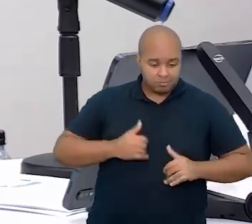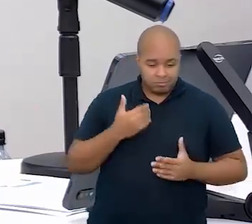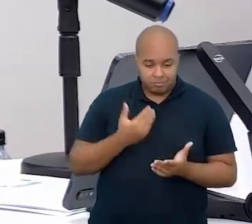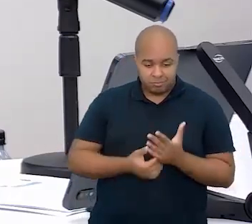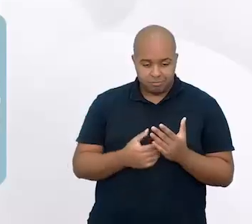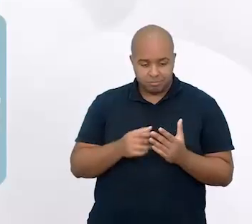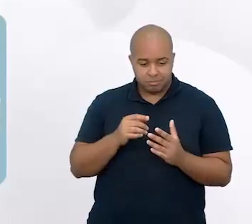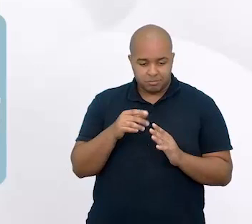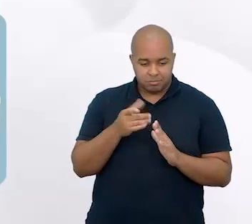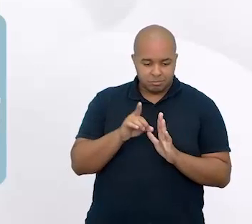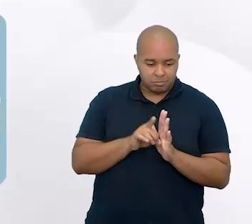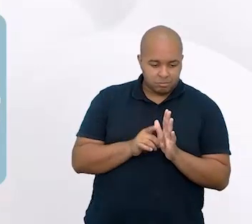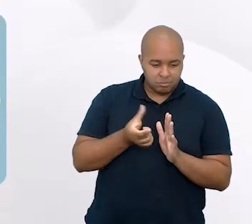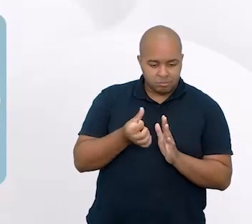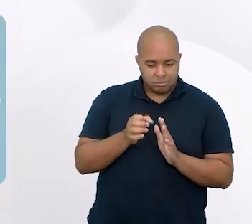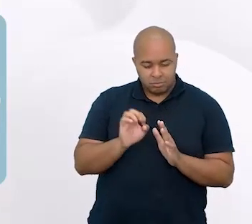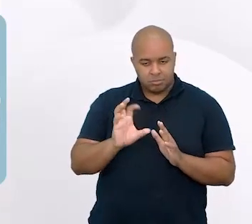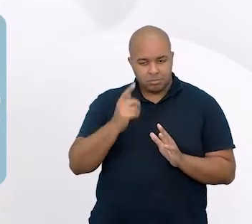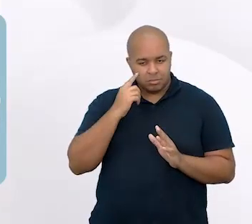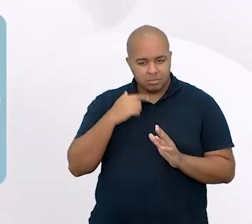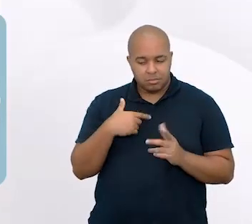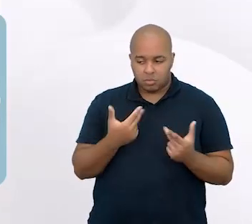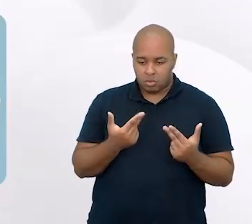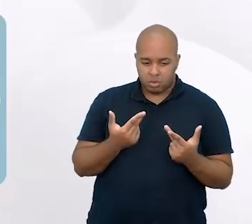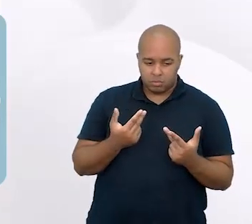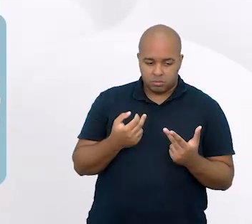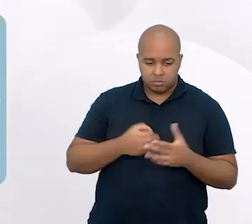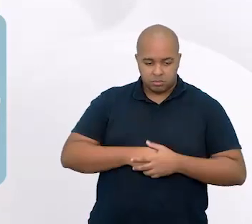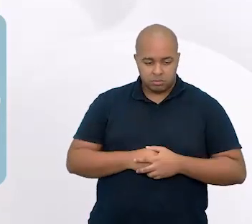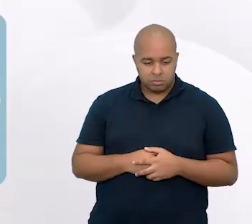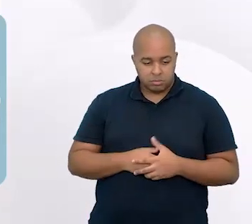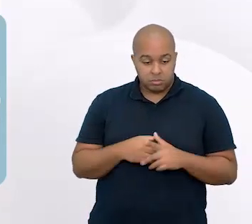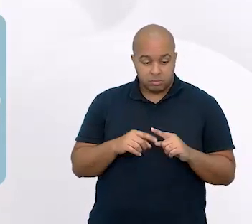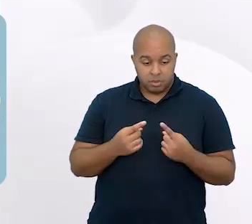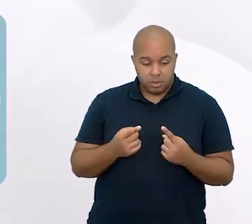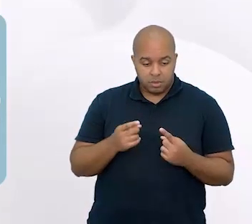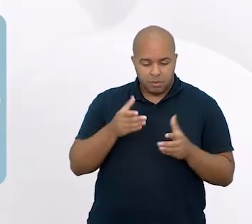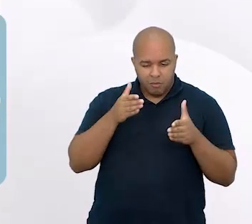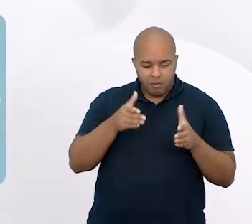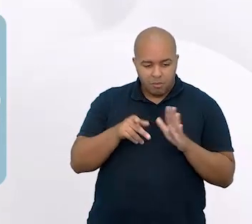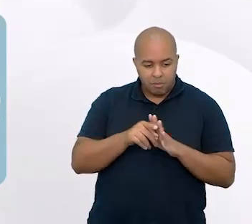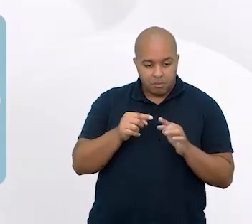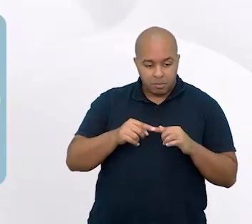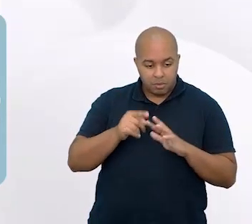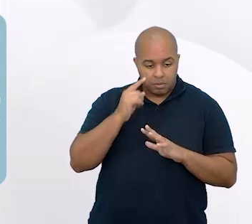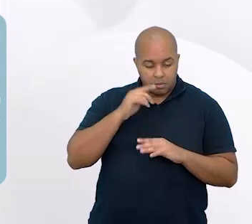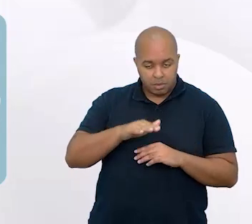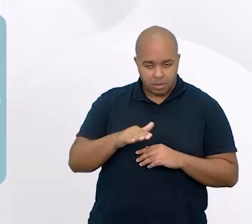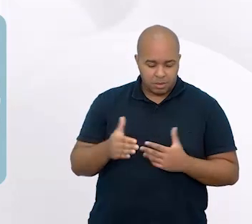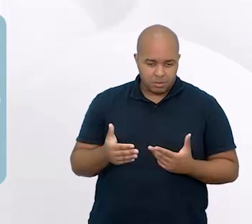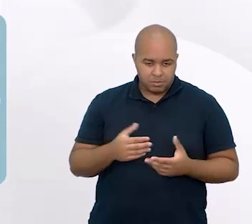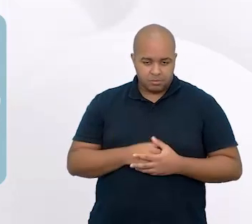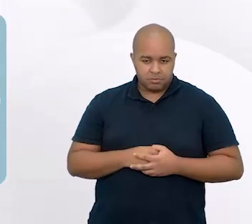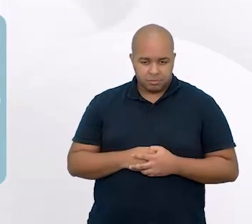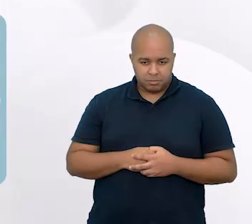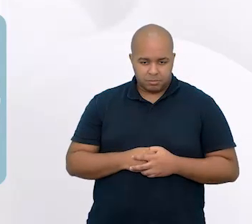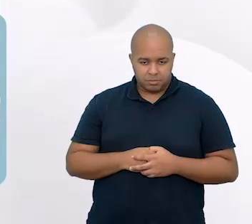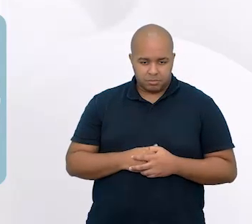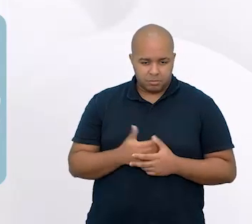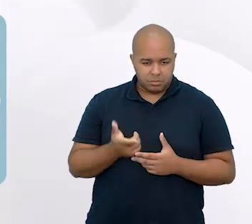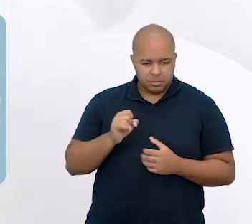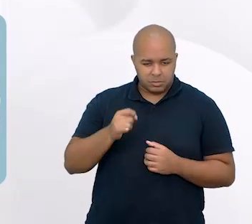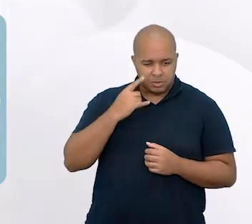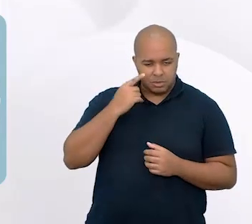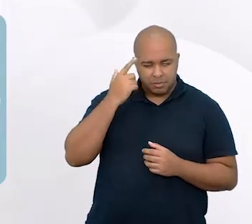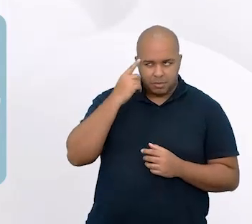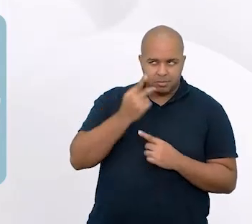Década de 60, aconteceu a mesma coisa. Porém, o foco voltou para as crianças. Se a